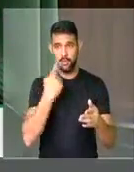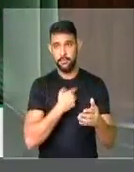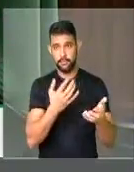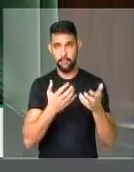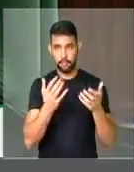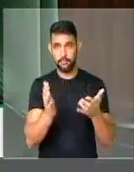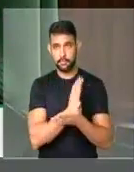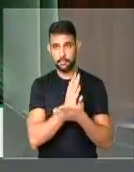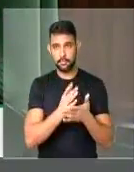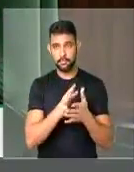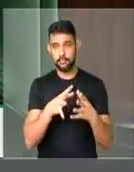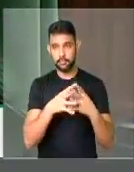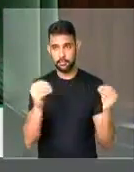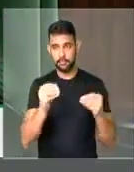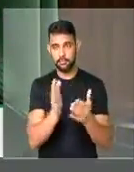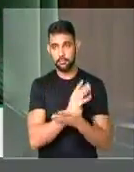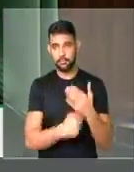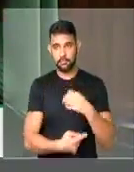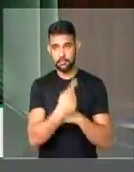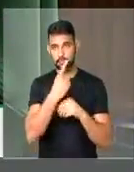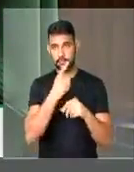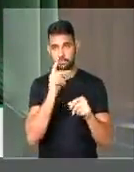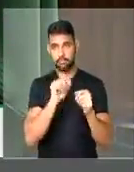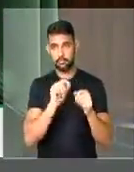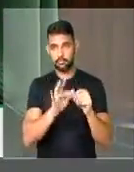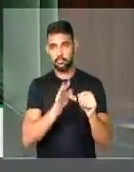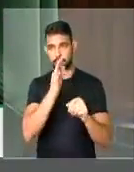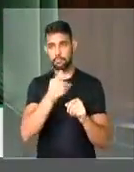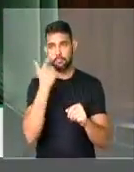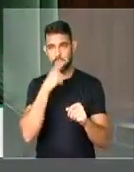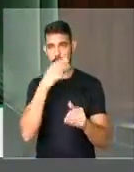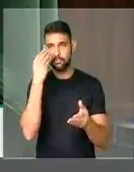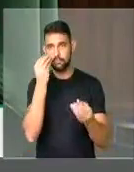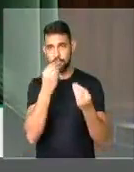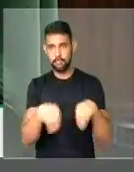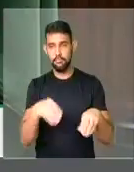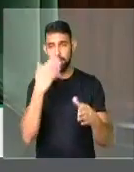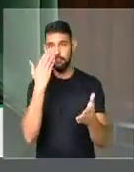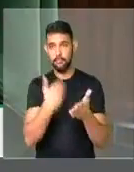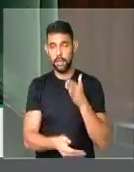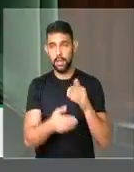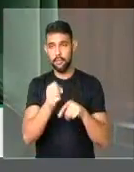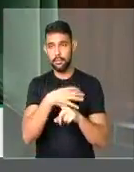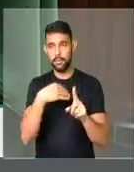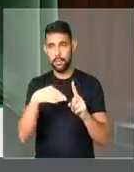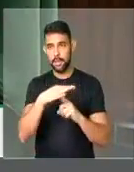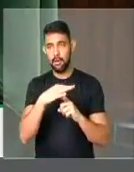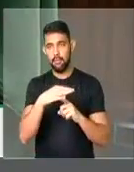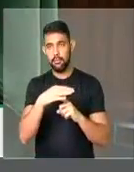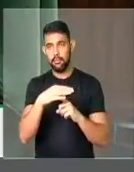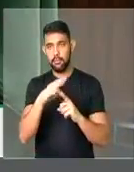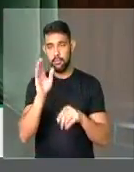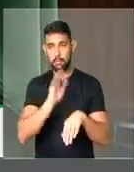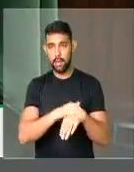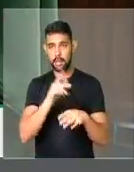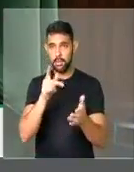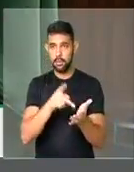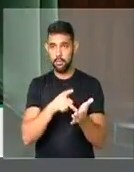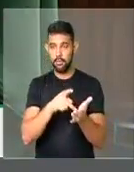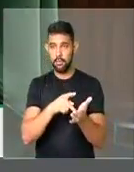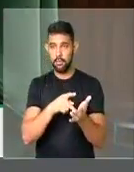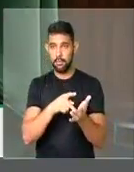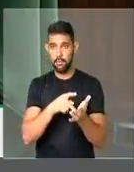quisermos curar de uma só vez, trará grandes prejuízos sociais. Mas é